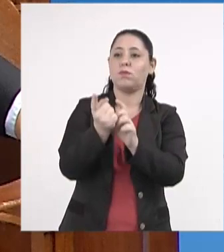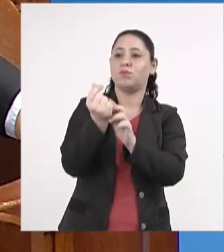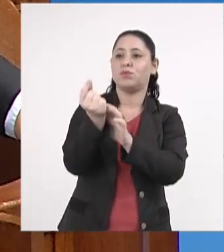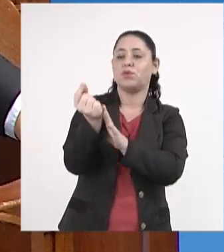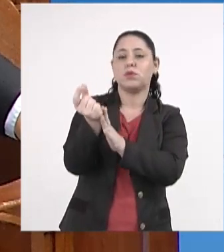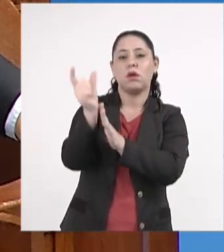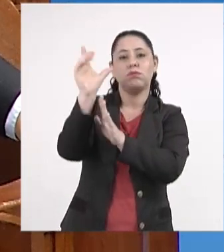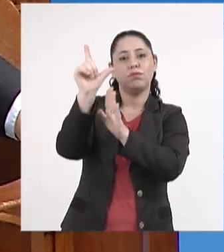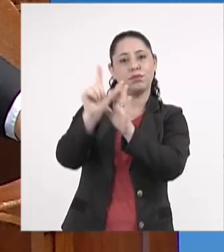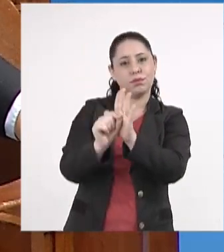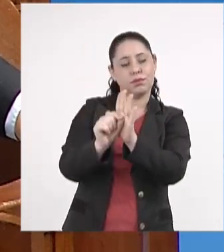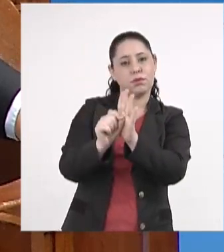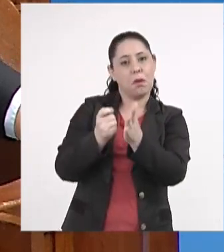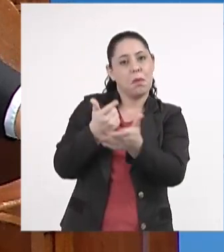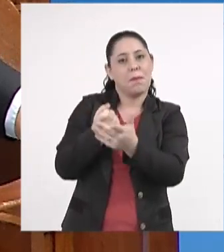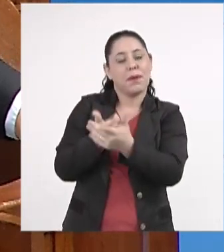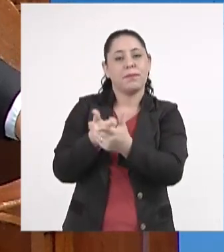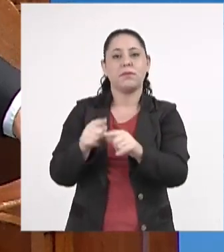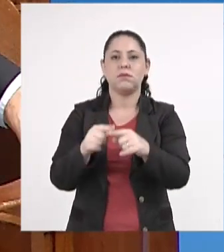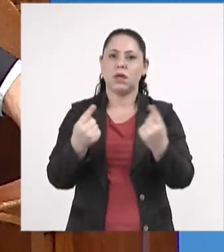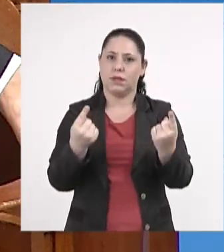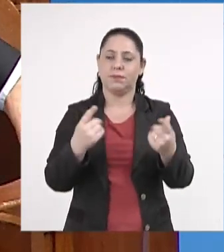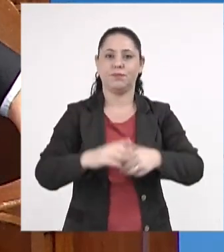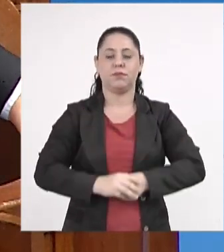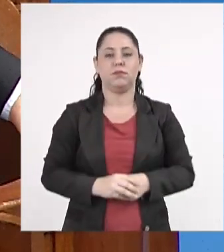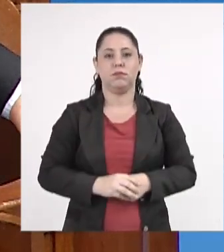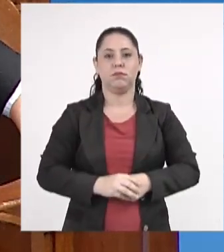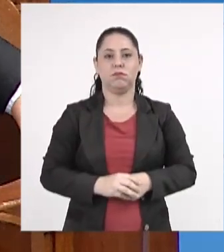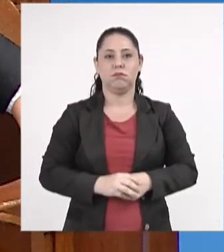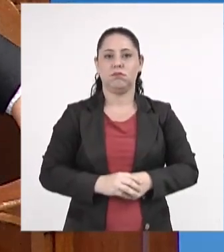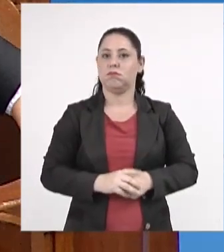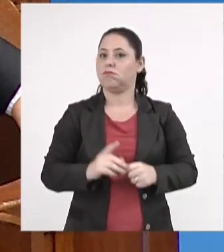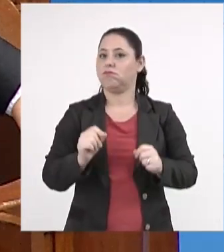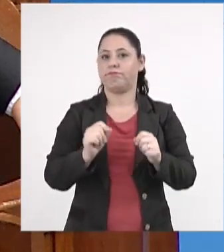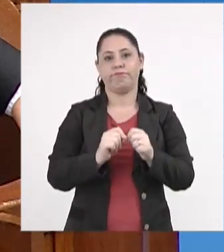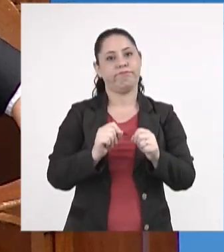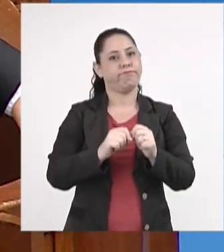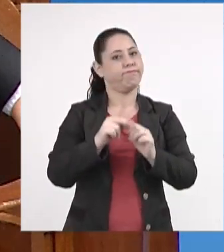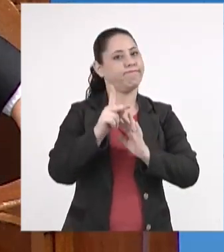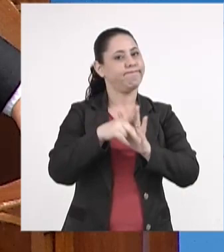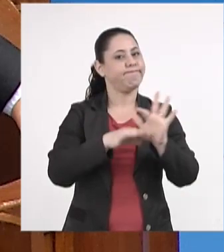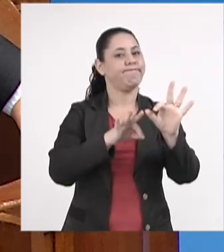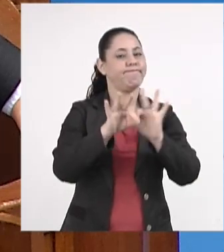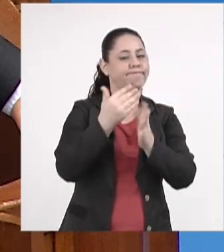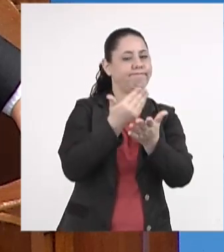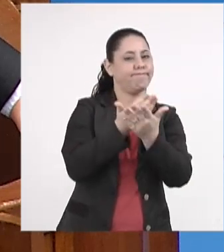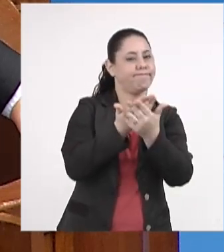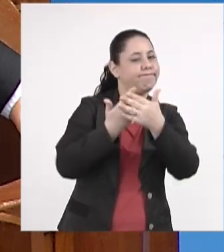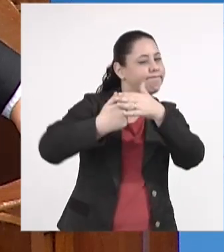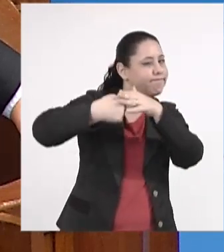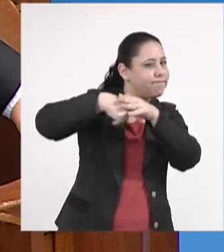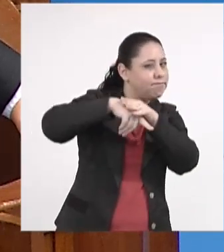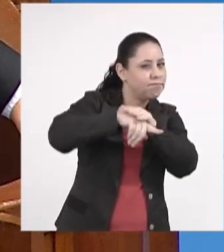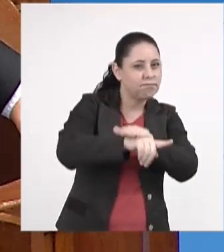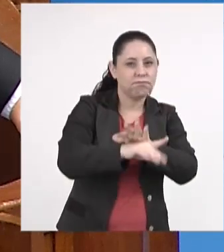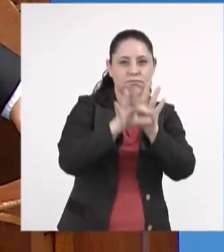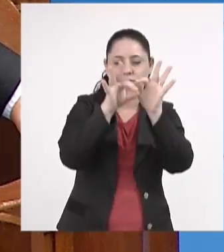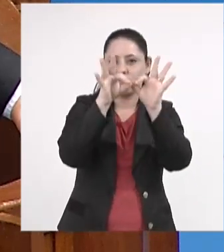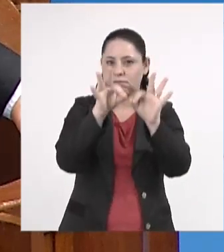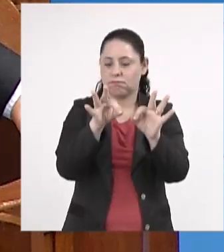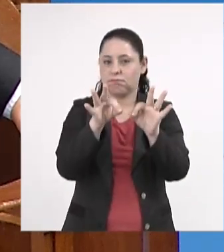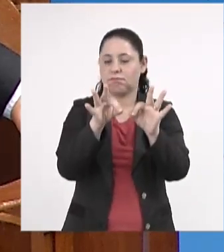custos da educação. Agora, sem fazer um planejamento, um estudo mais aprofundado,